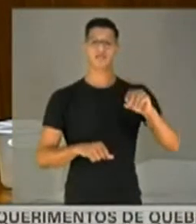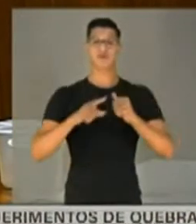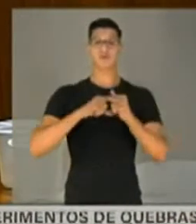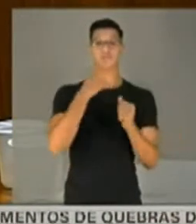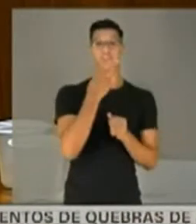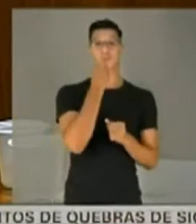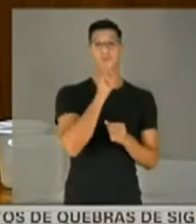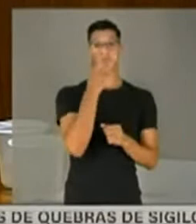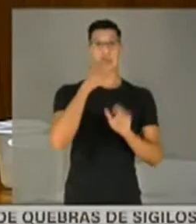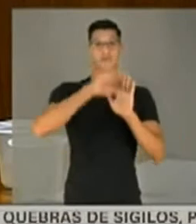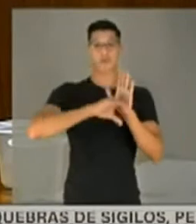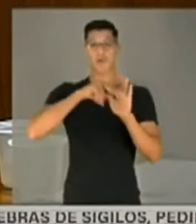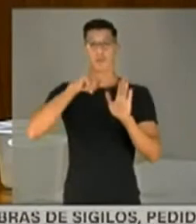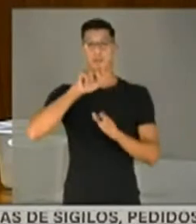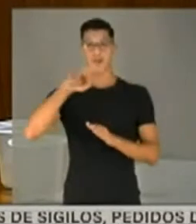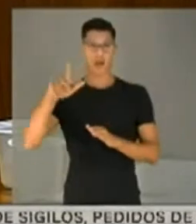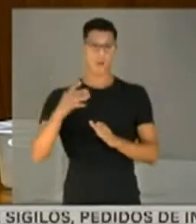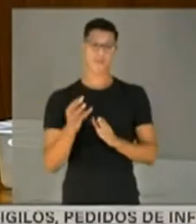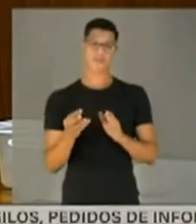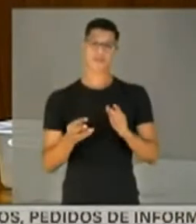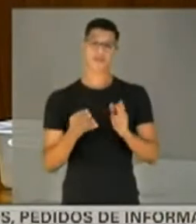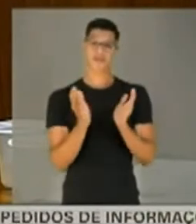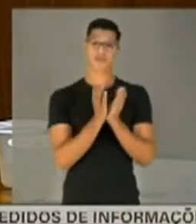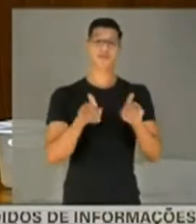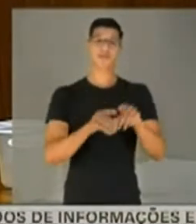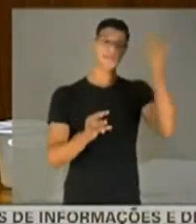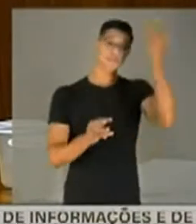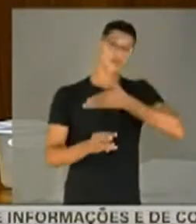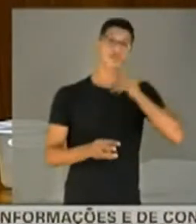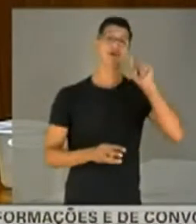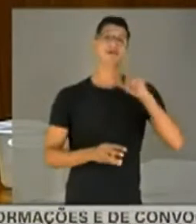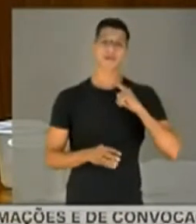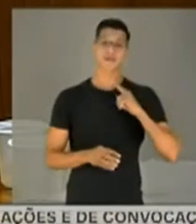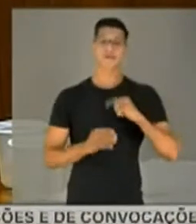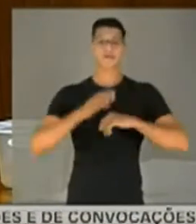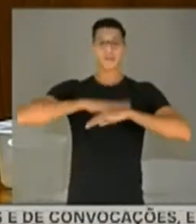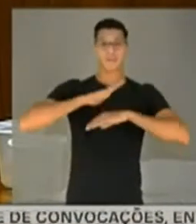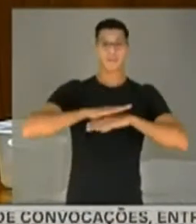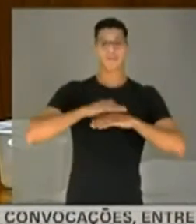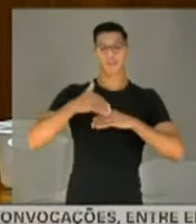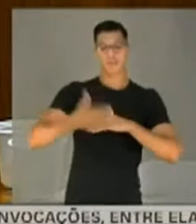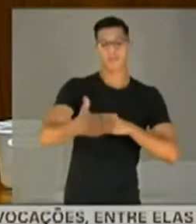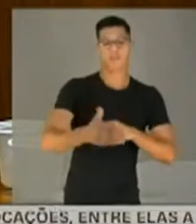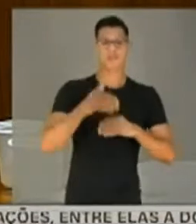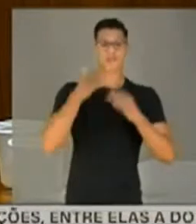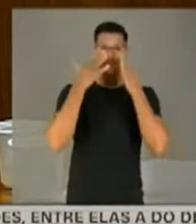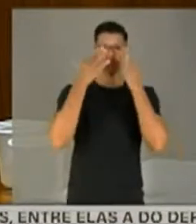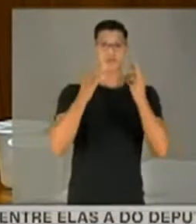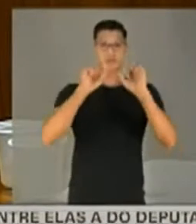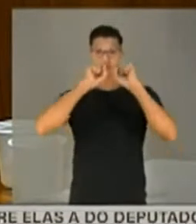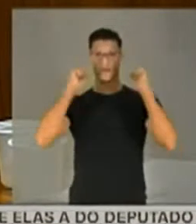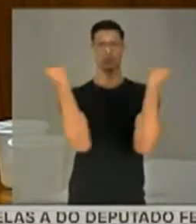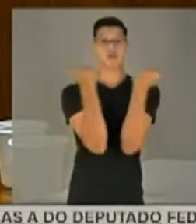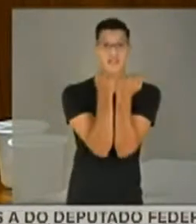283 do Código Penal. Essa comissão também provou que houve uma ação deliberada para a chamada imunidade